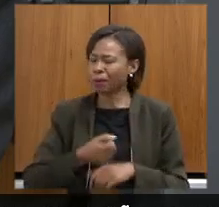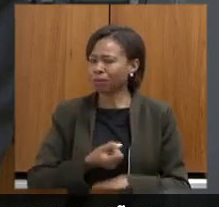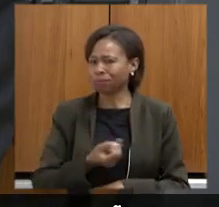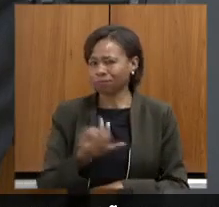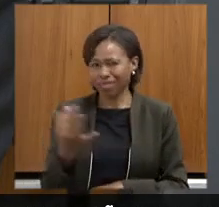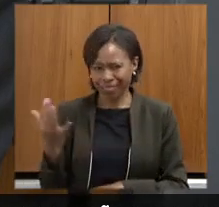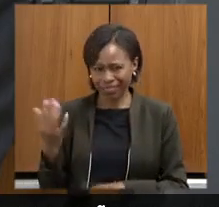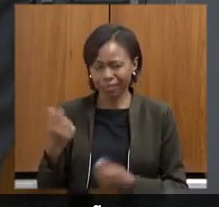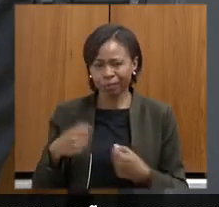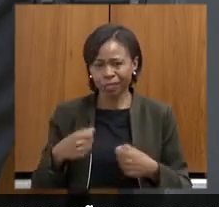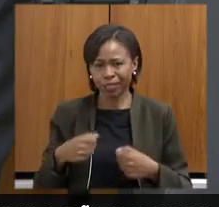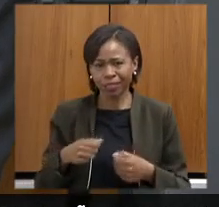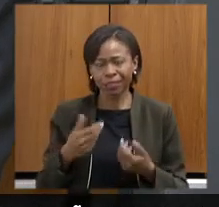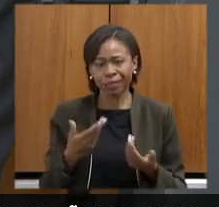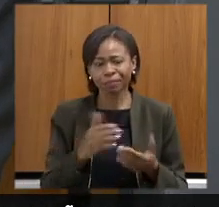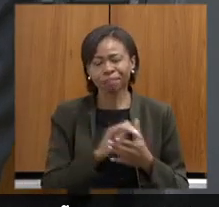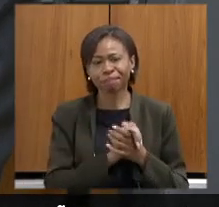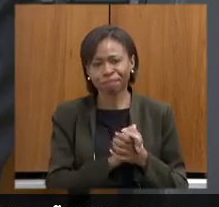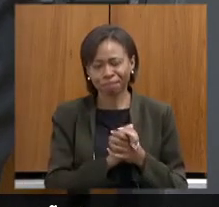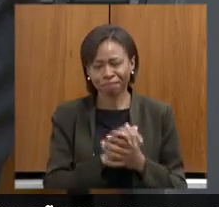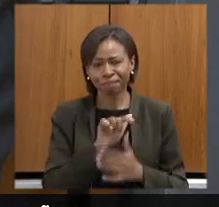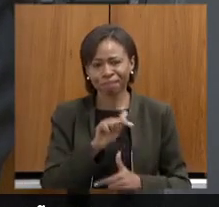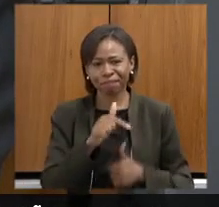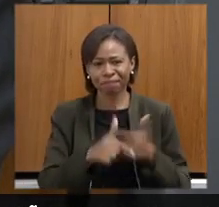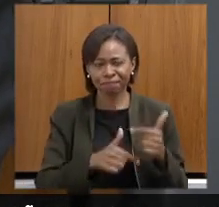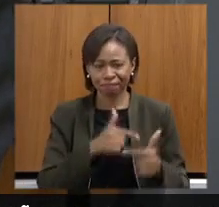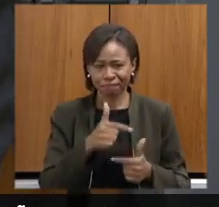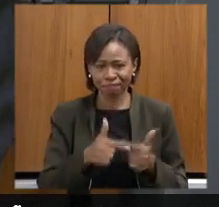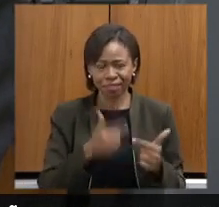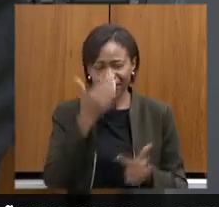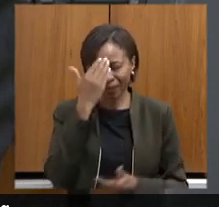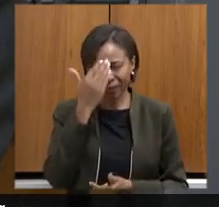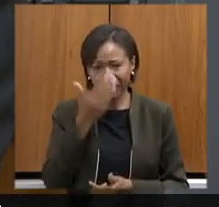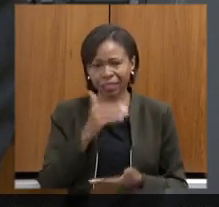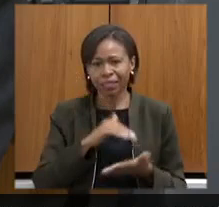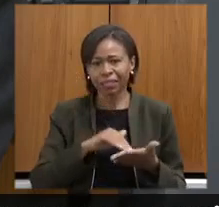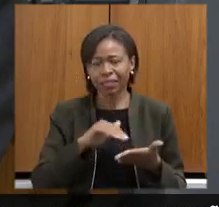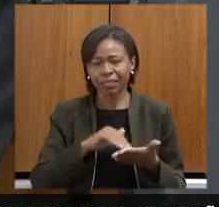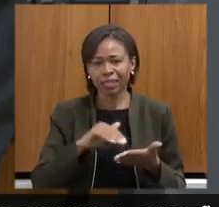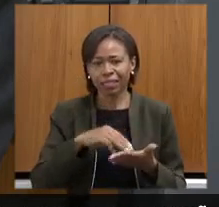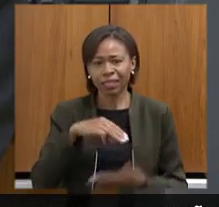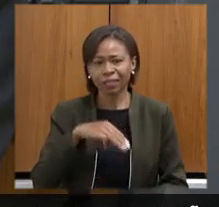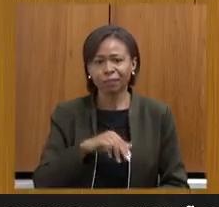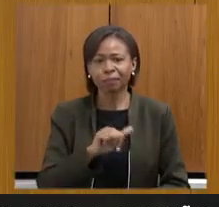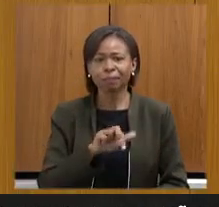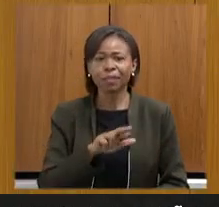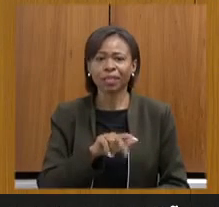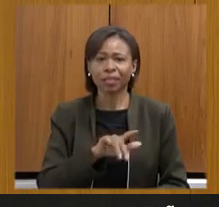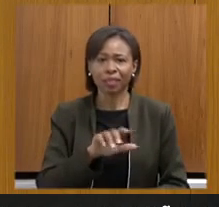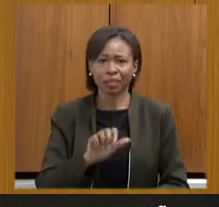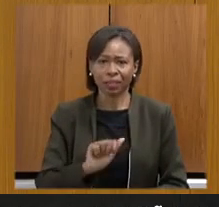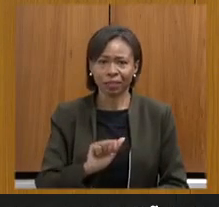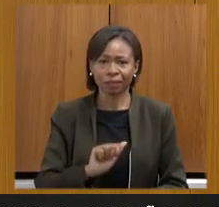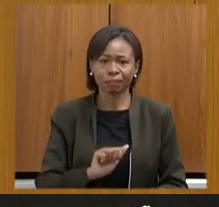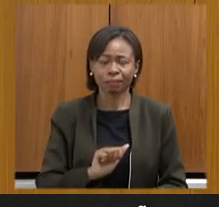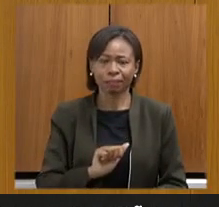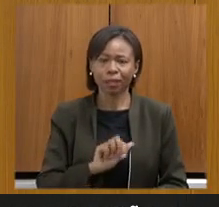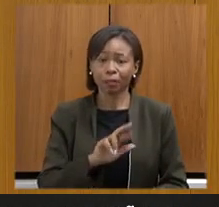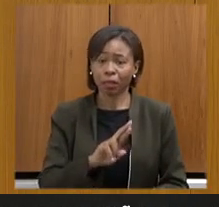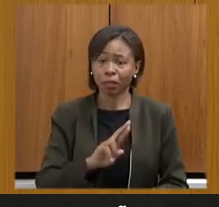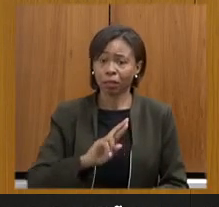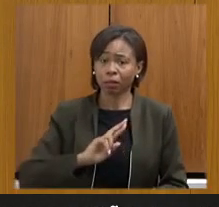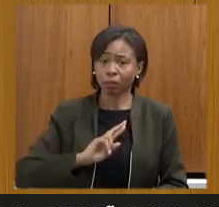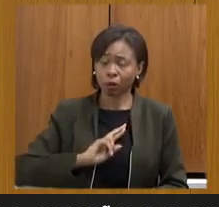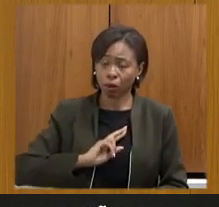Noraldino, pelo trabalho, e muito obrigado à nossa secretária Marília pelas respostas